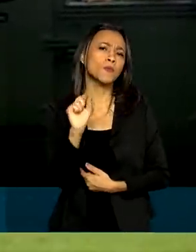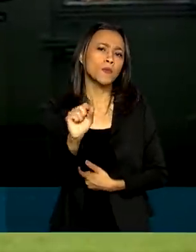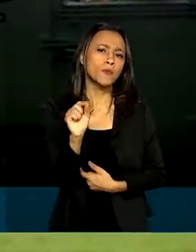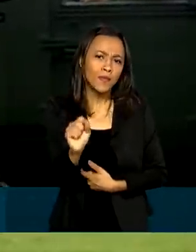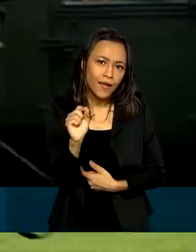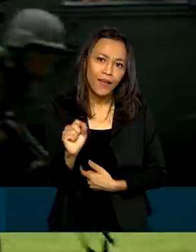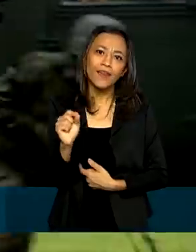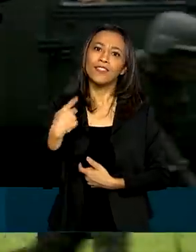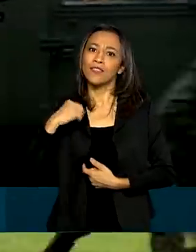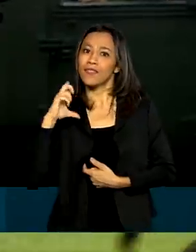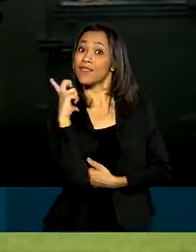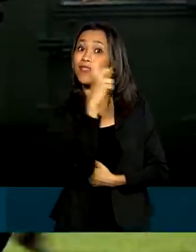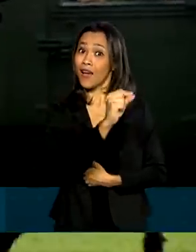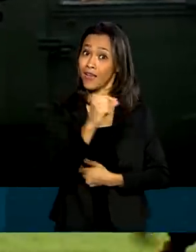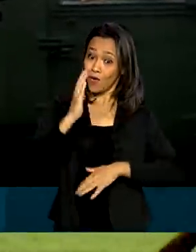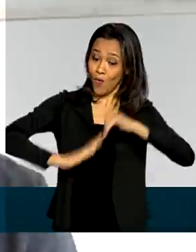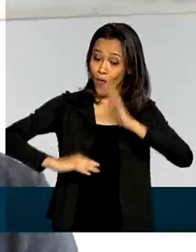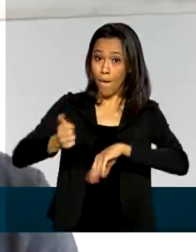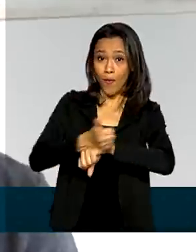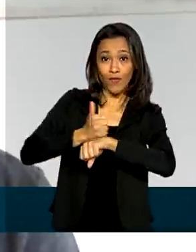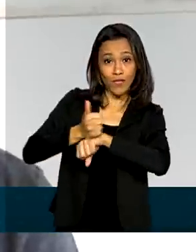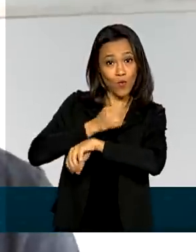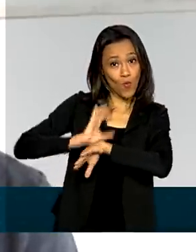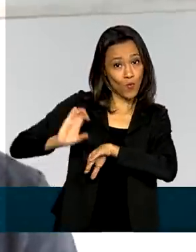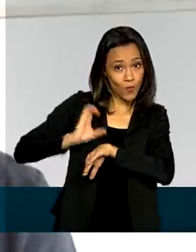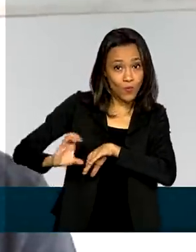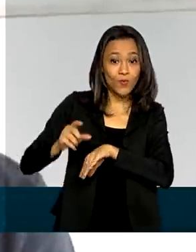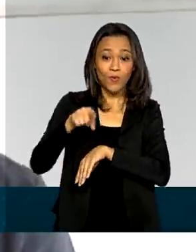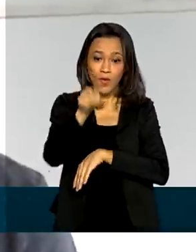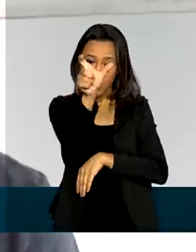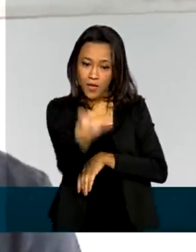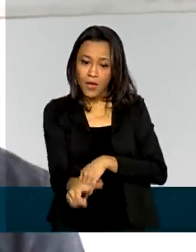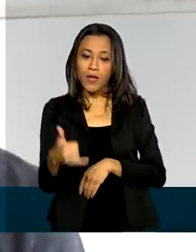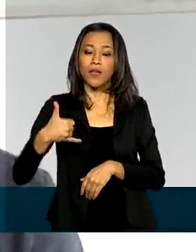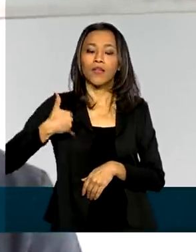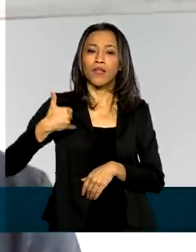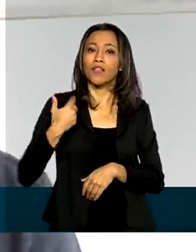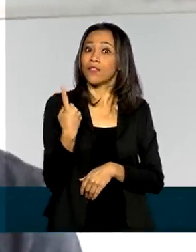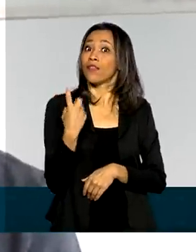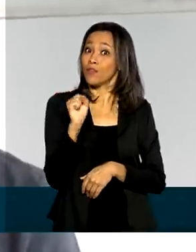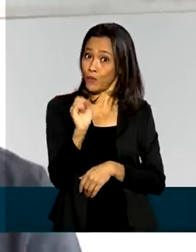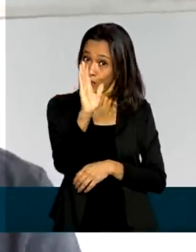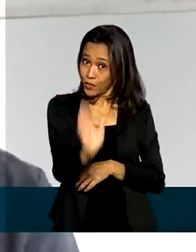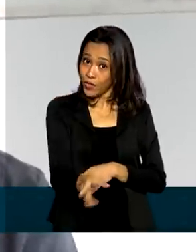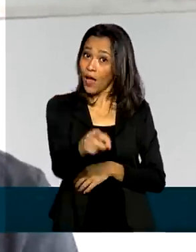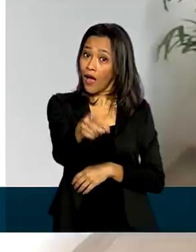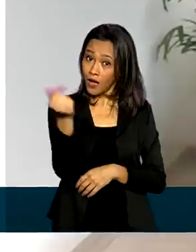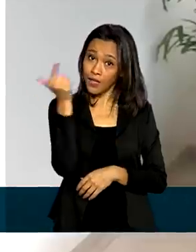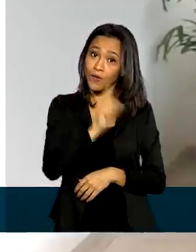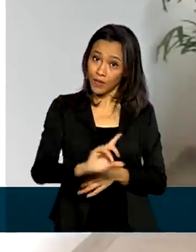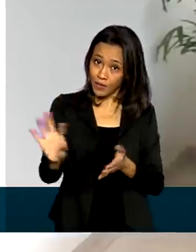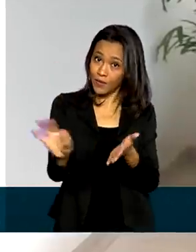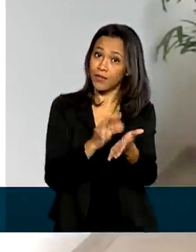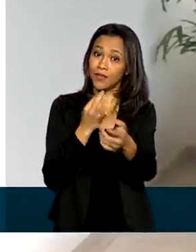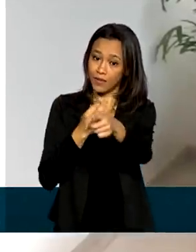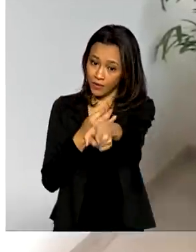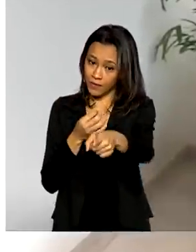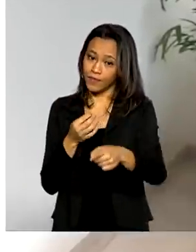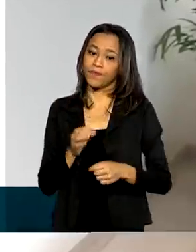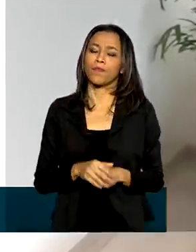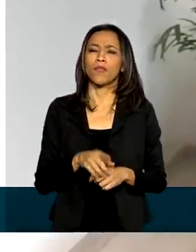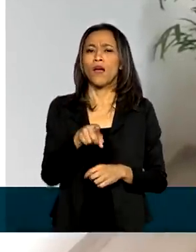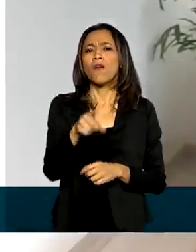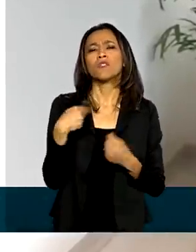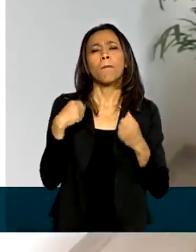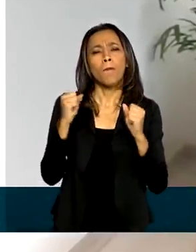de sair de lá com uma profissão. João Pedro fez 18 anos agora e já se alistou. Você pode simplesmente entrar